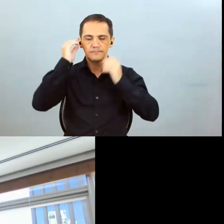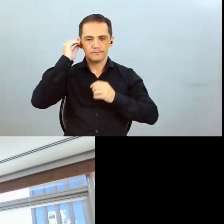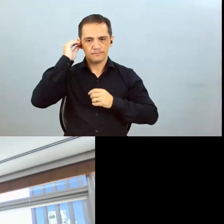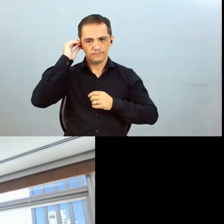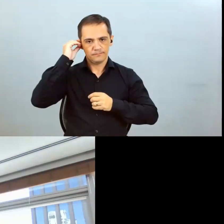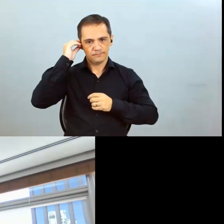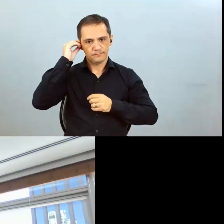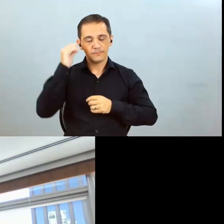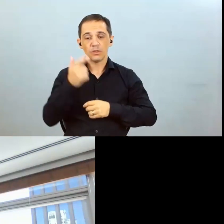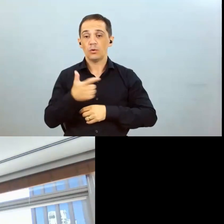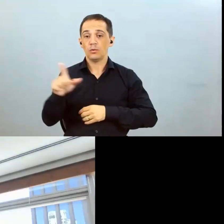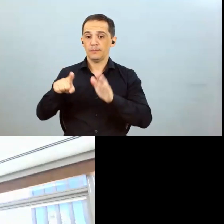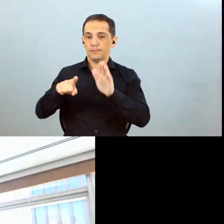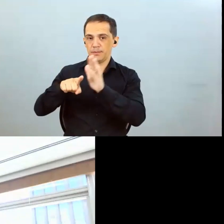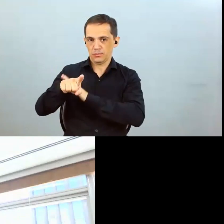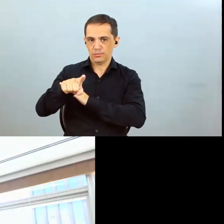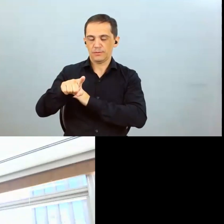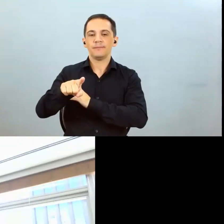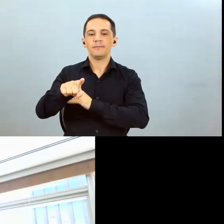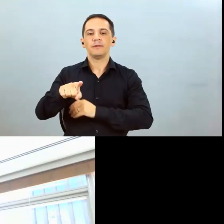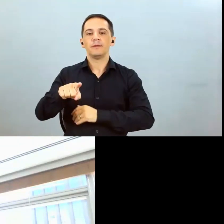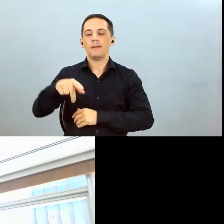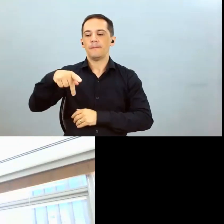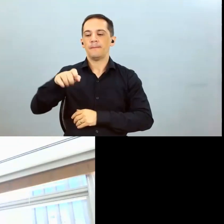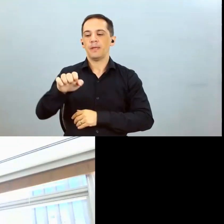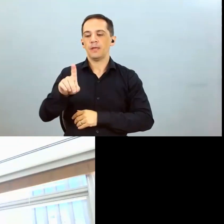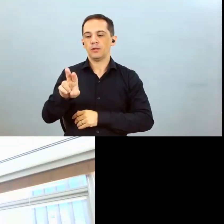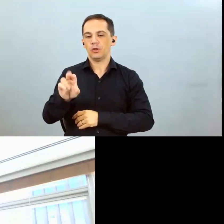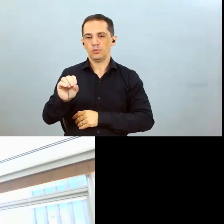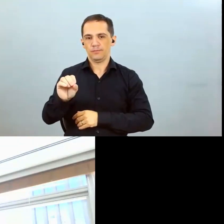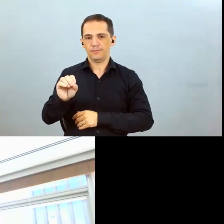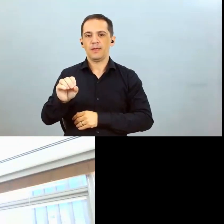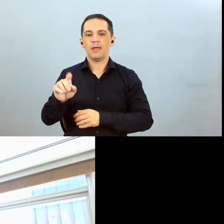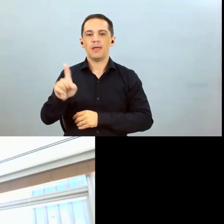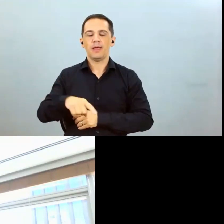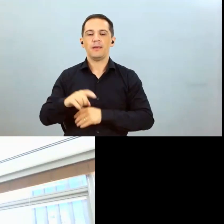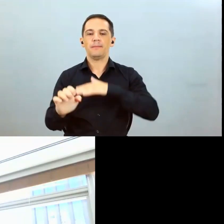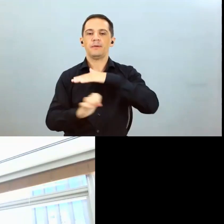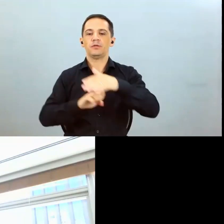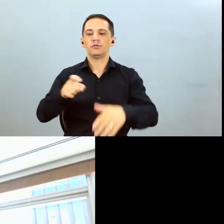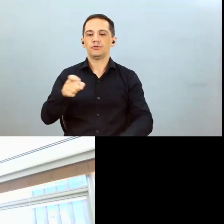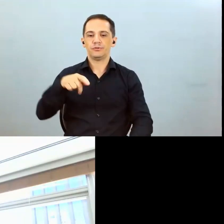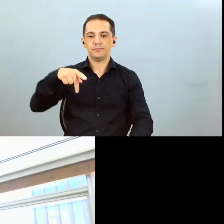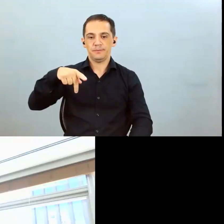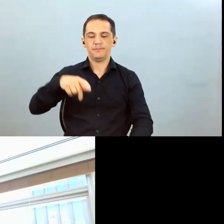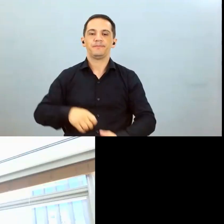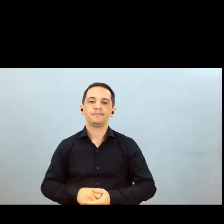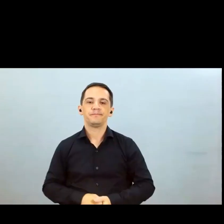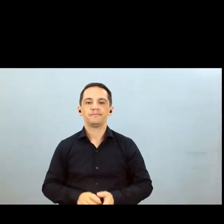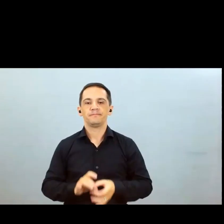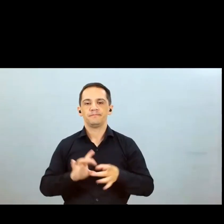Fonseca da XP. Bom dia Pedro, pode abrir seu microfone câmera e seguir. Obrigado.